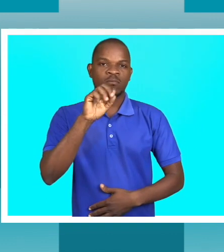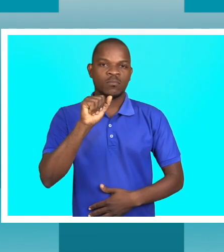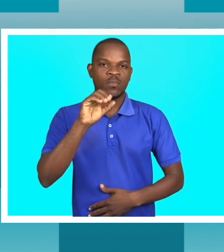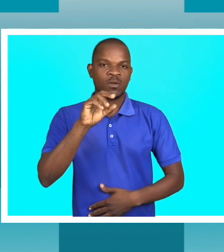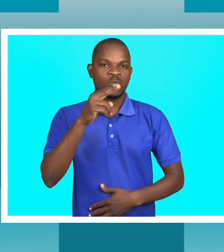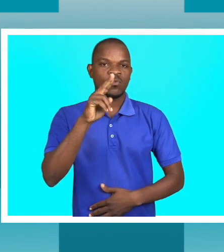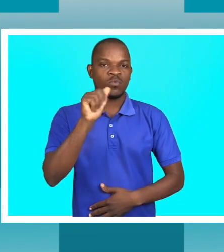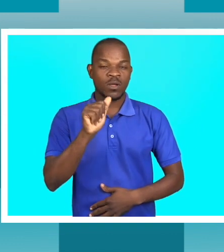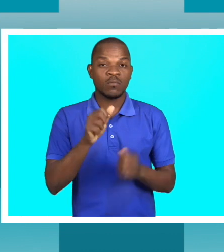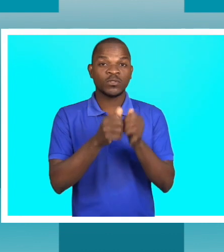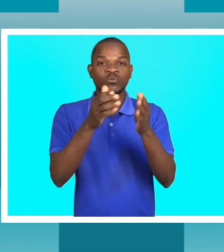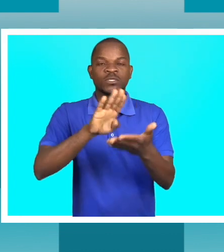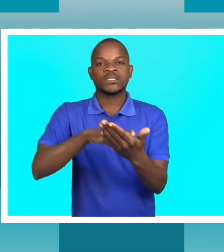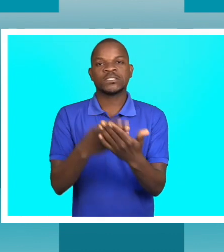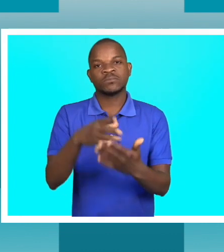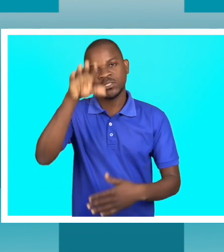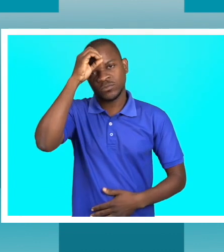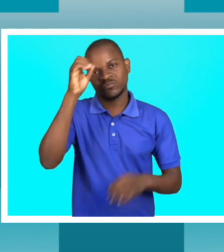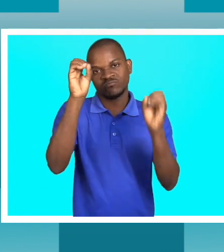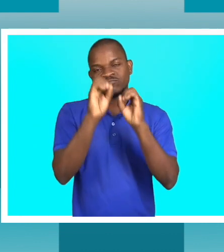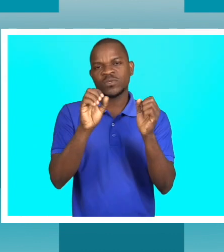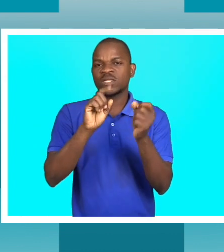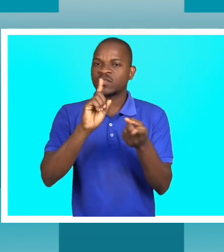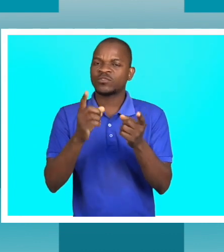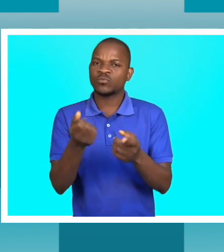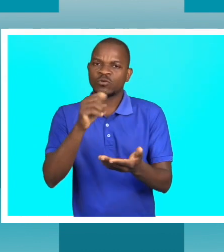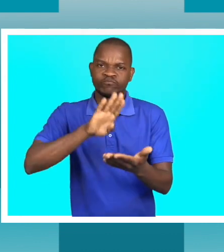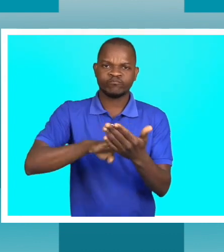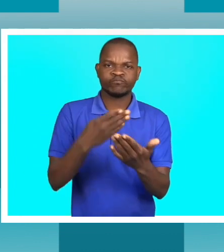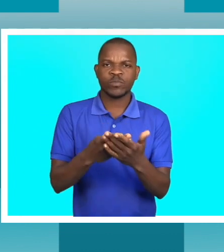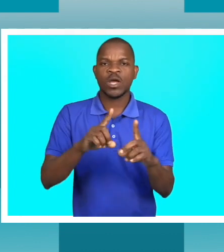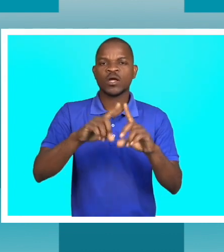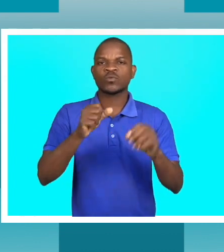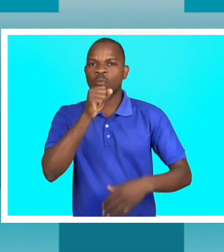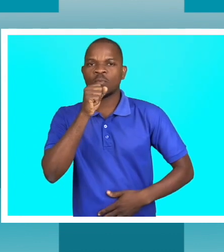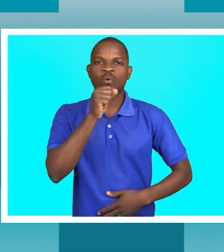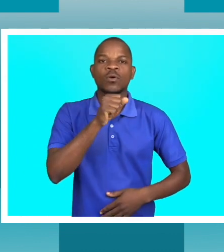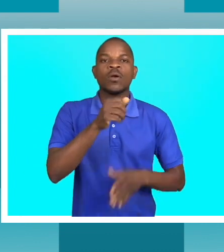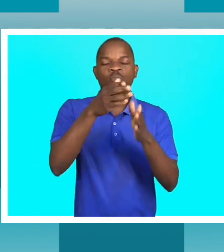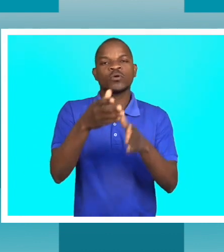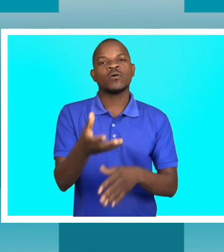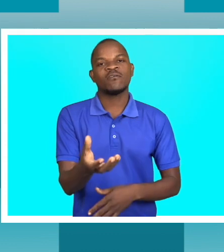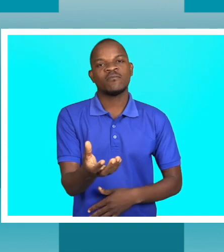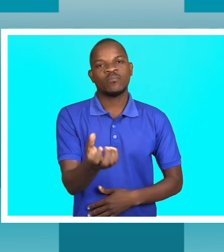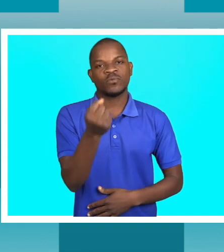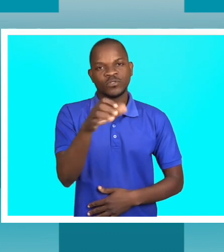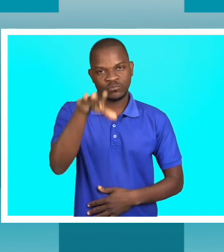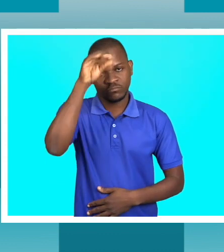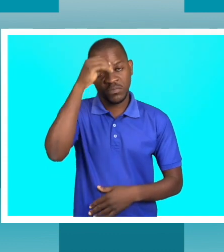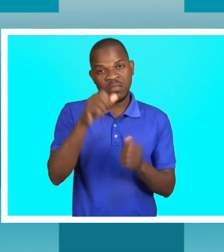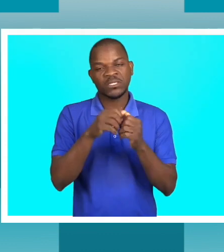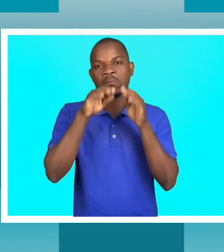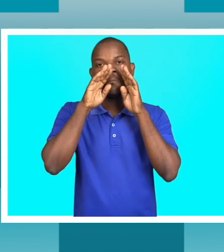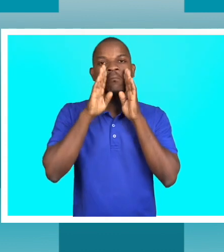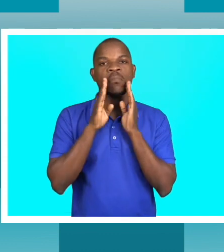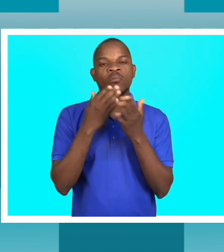não percebe a minha língua, talvez podia ser um modo de traduzir aquilo que eu estava a falar e as pessoas podiam perceber. Então, esta parte, para mim, é muito interessante,